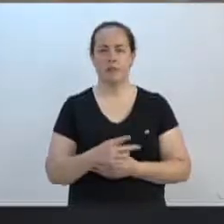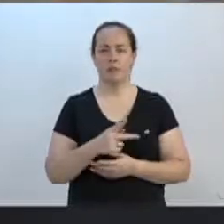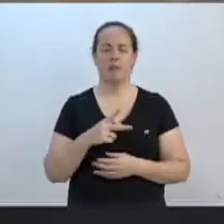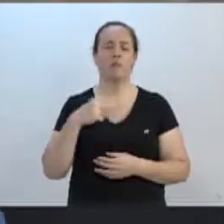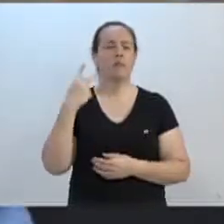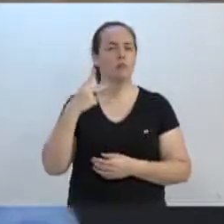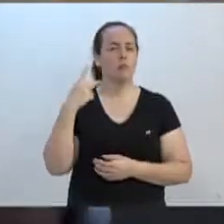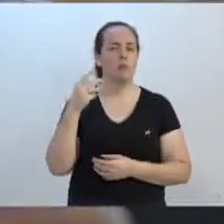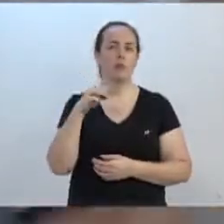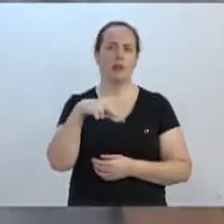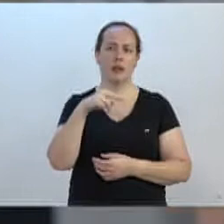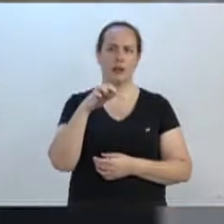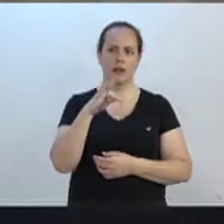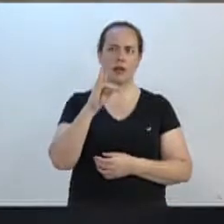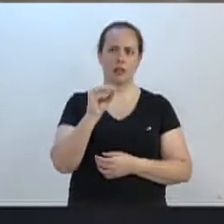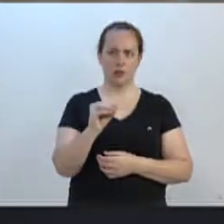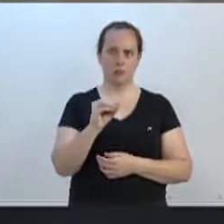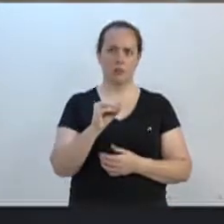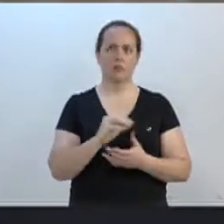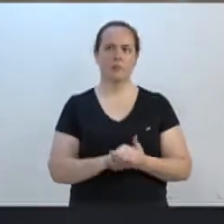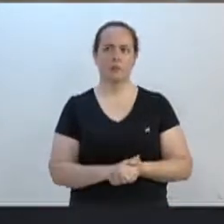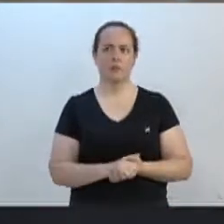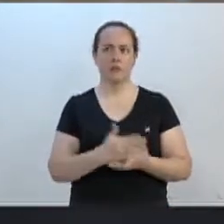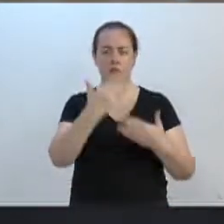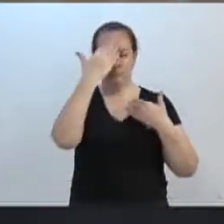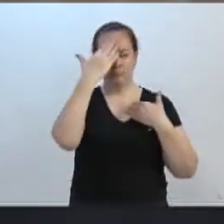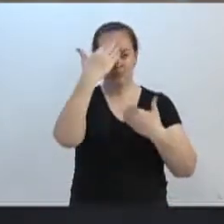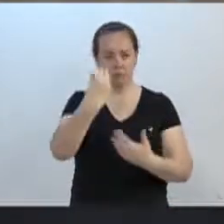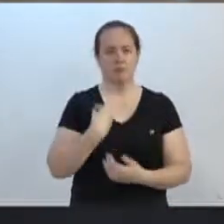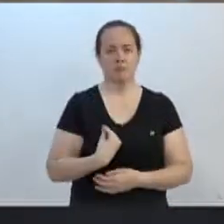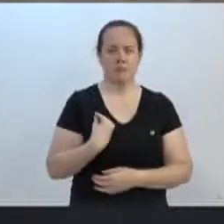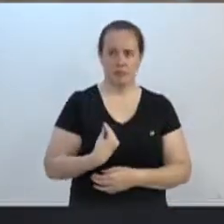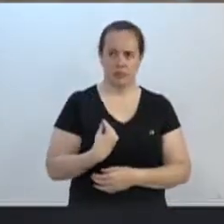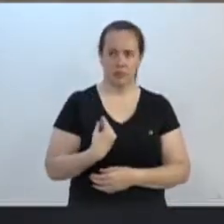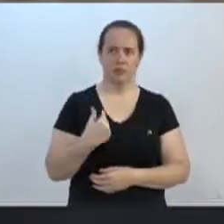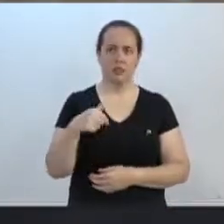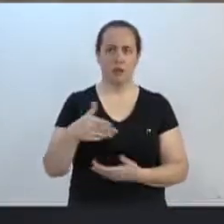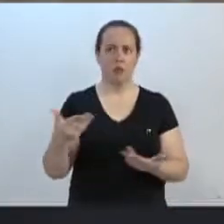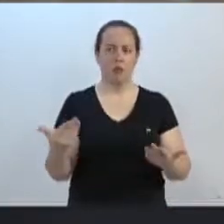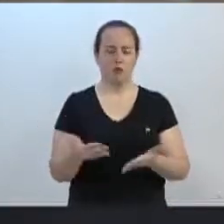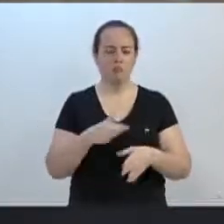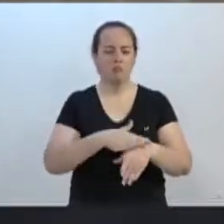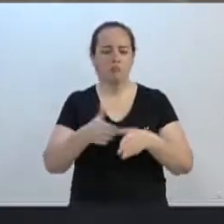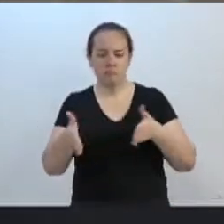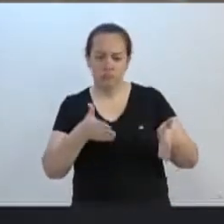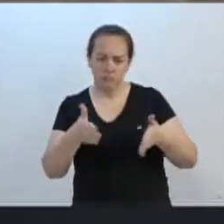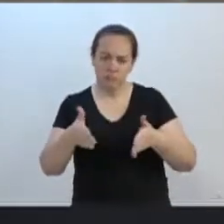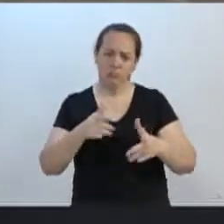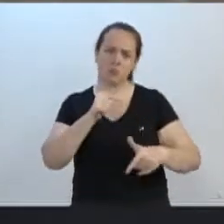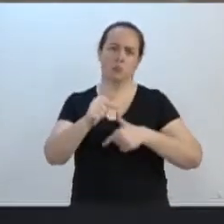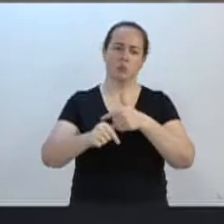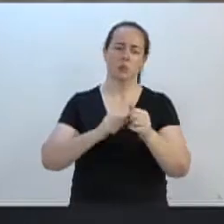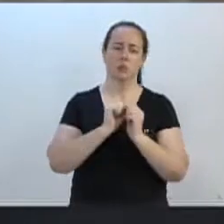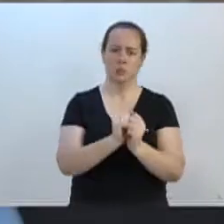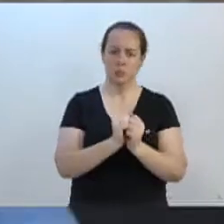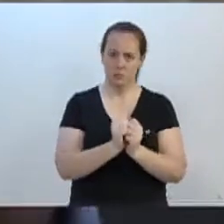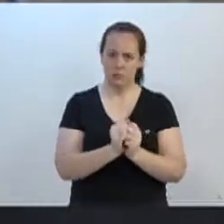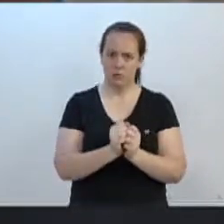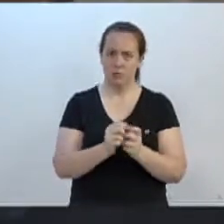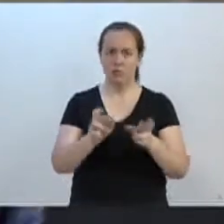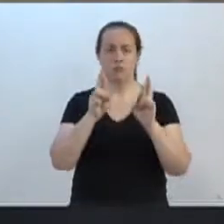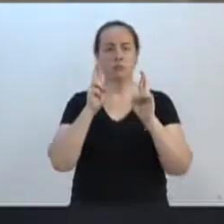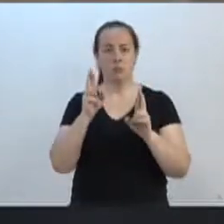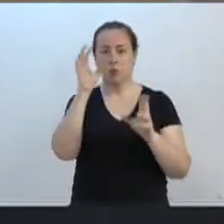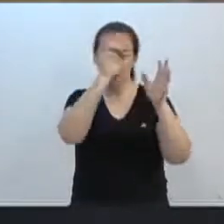Opásio, quero agradecer a sua presença aqui no plenário, nesse período que ficou conosco aqui. Espero que você tenha aprendido